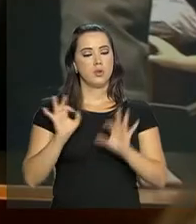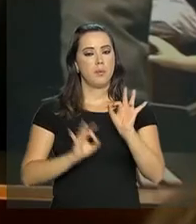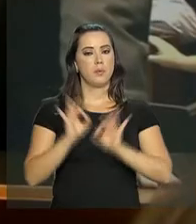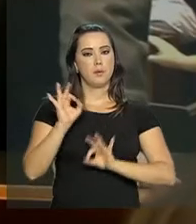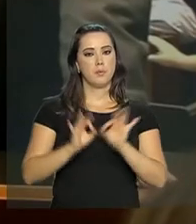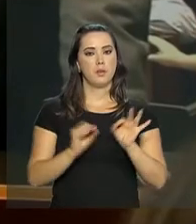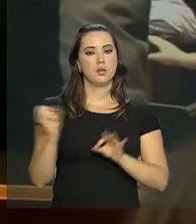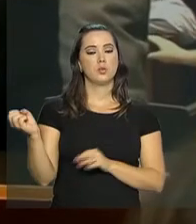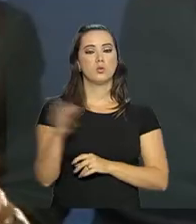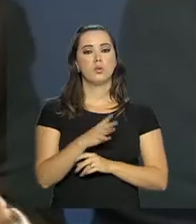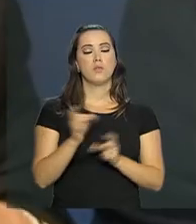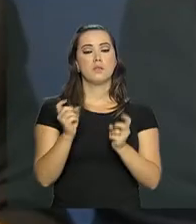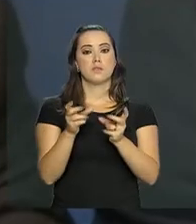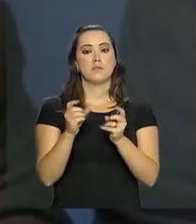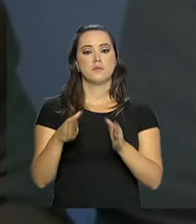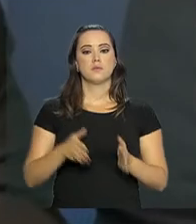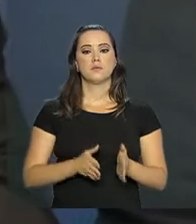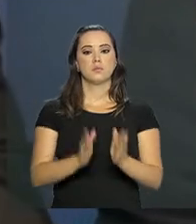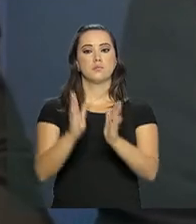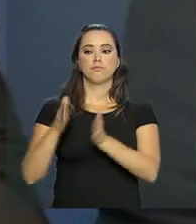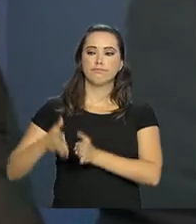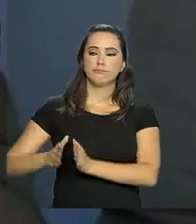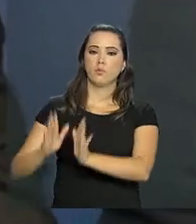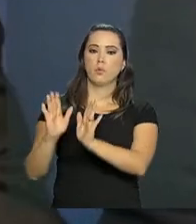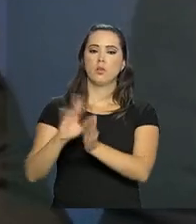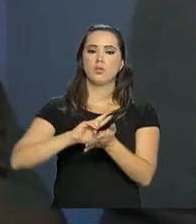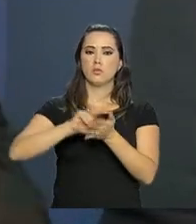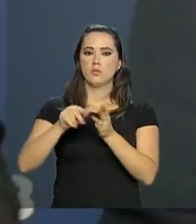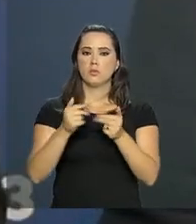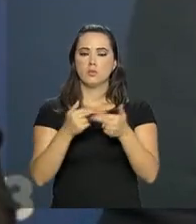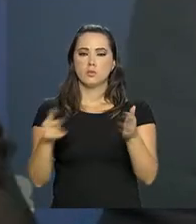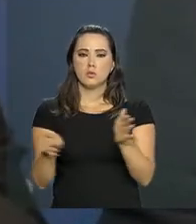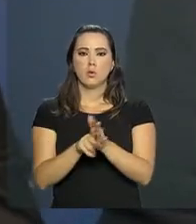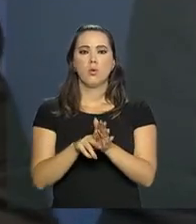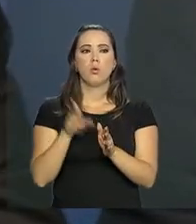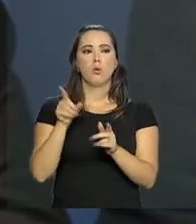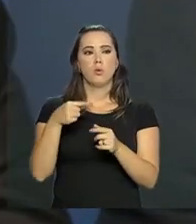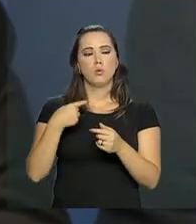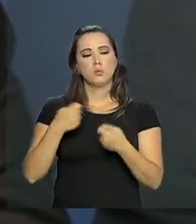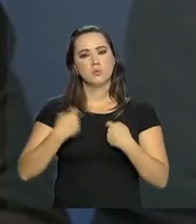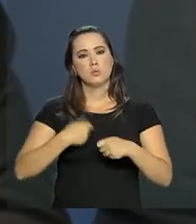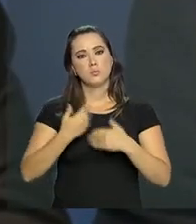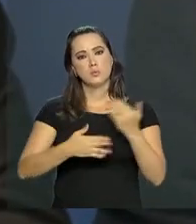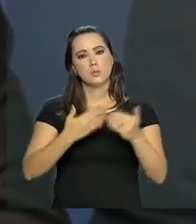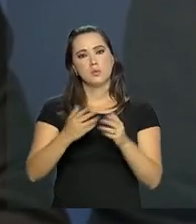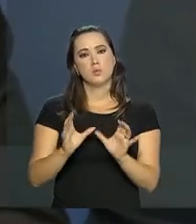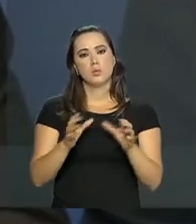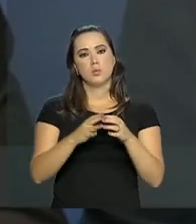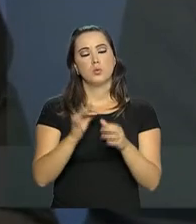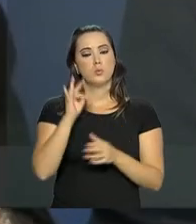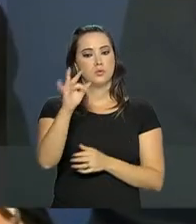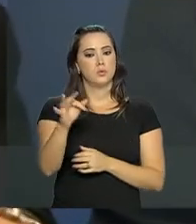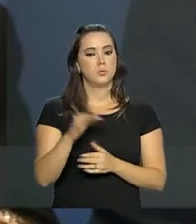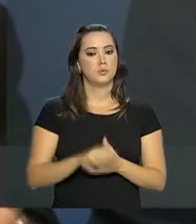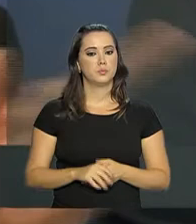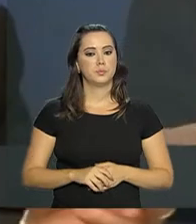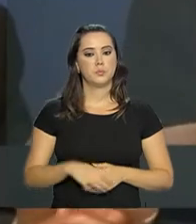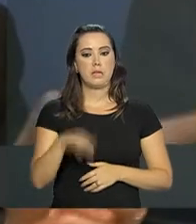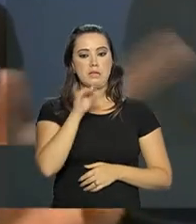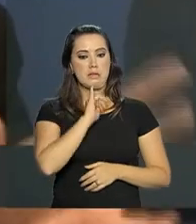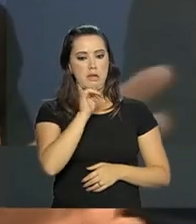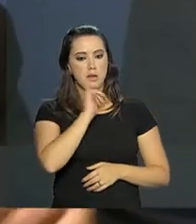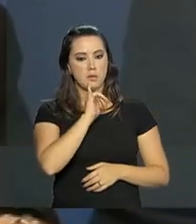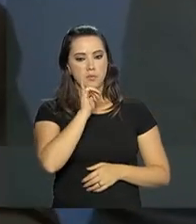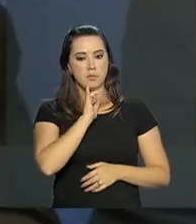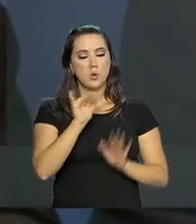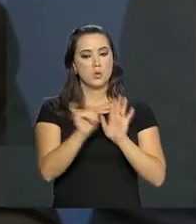leilões de rodovias. Uma série de coisas estão sendo encaminhadas e devem ficar aí para a próxima equipe. Como, por exemplo, os